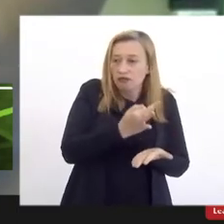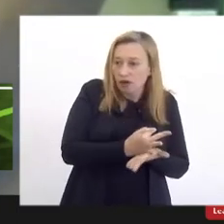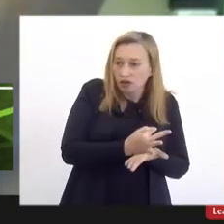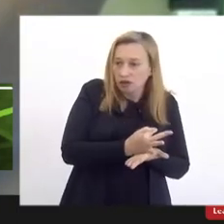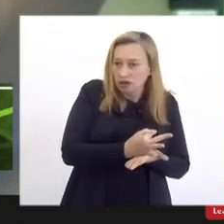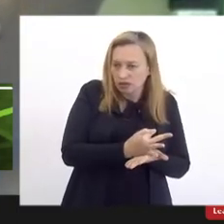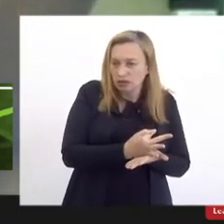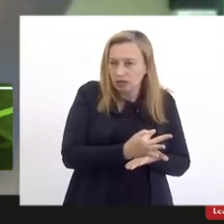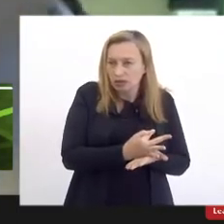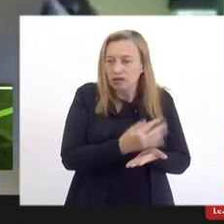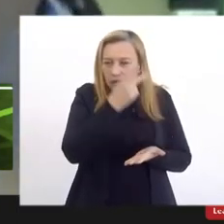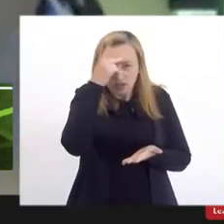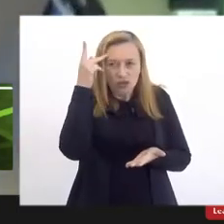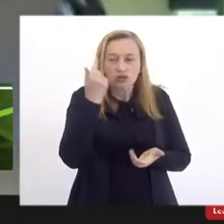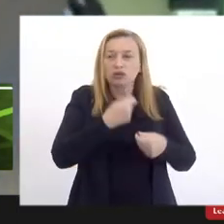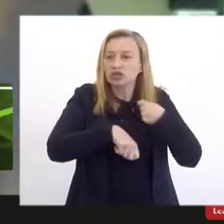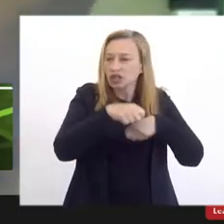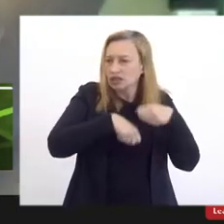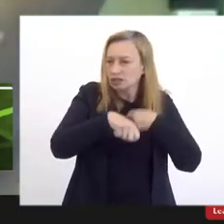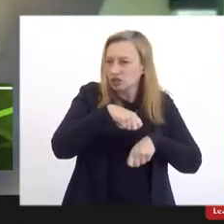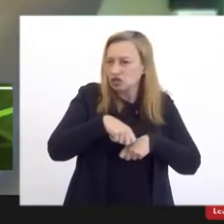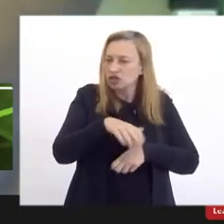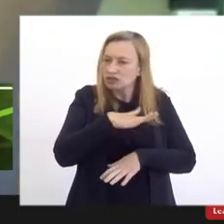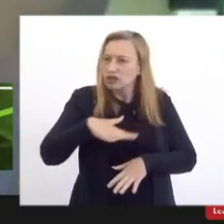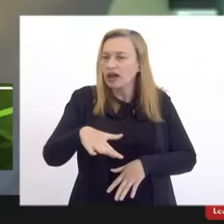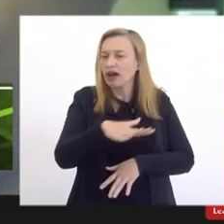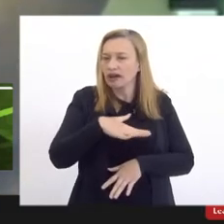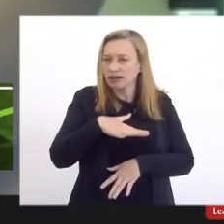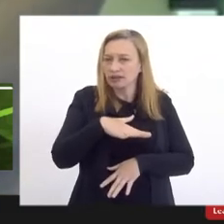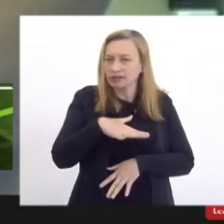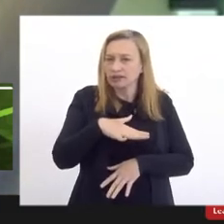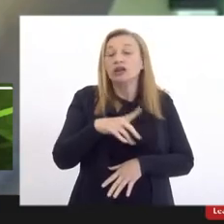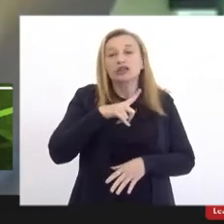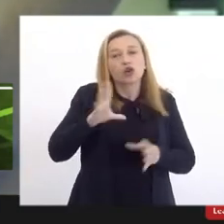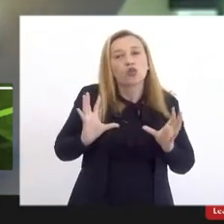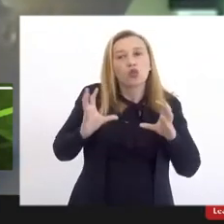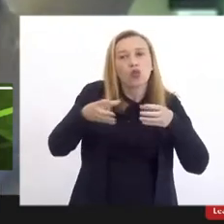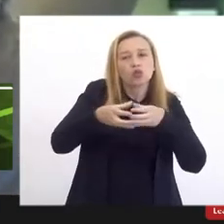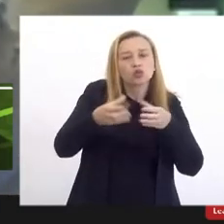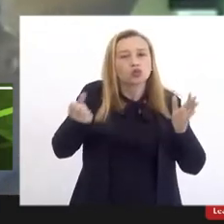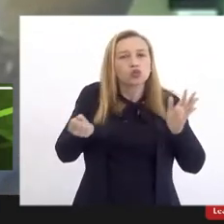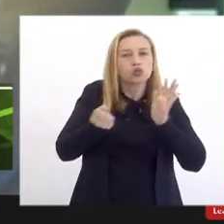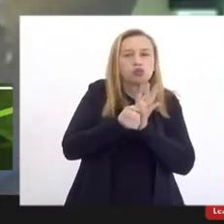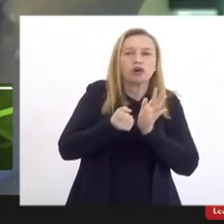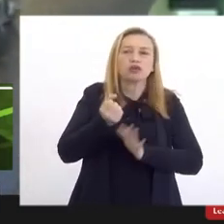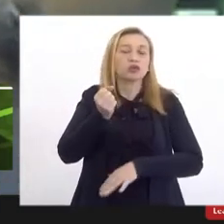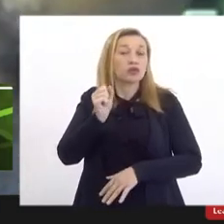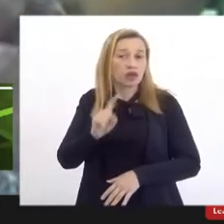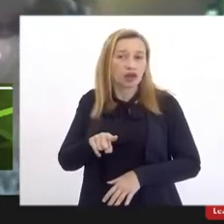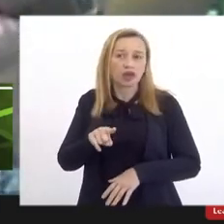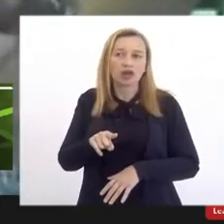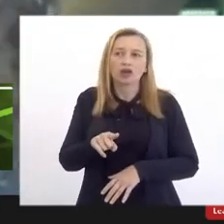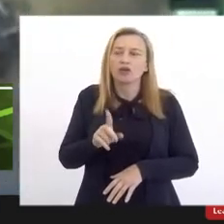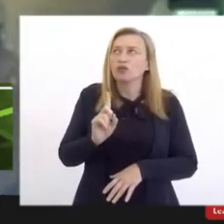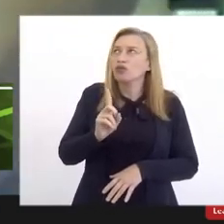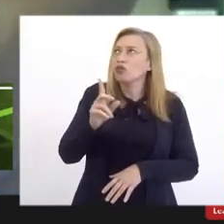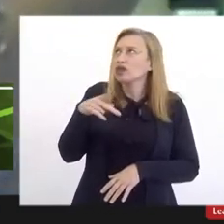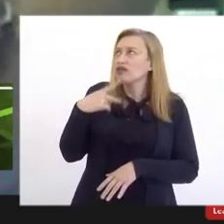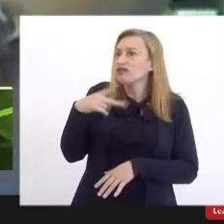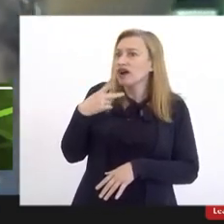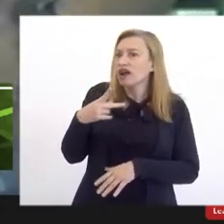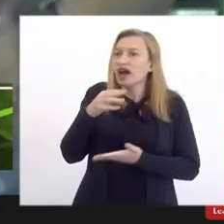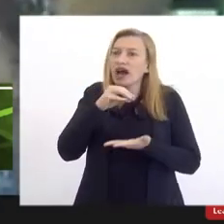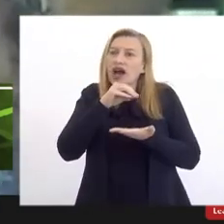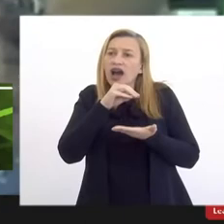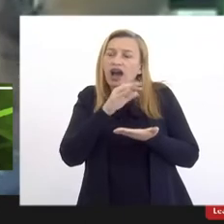Então, quando fala falta pessoal administrativo, tem um conjunto de impactos que são eles. Não vou nem entrar no mérito da